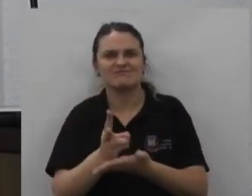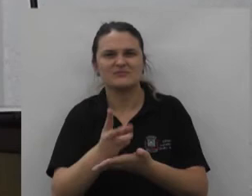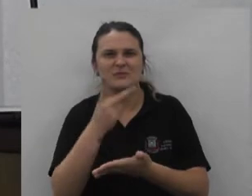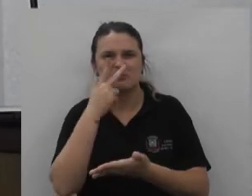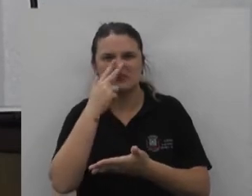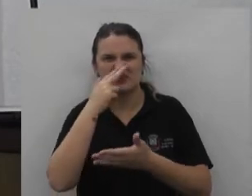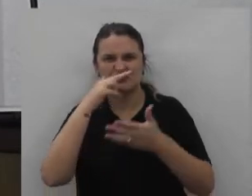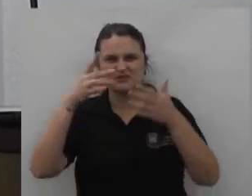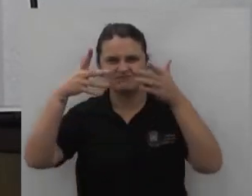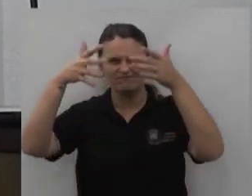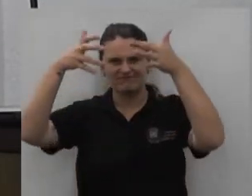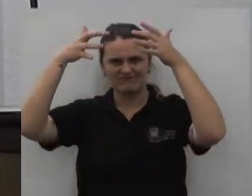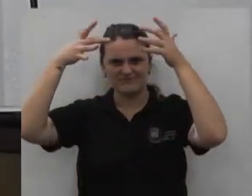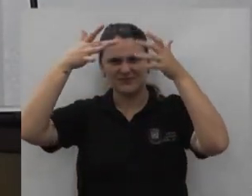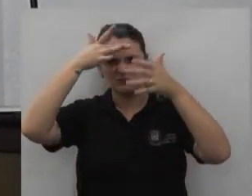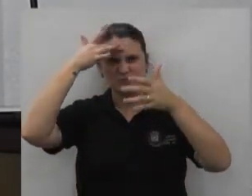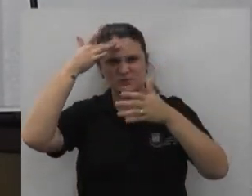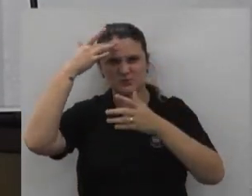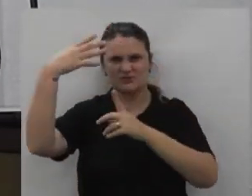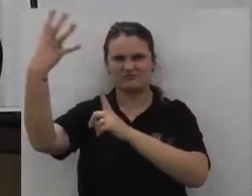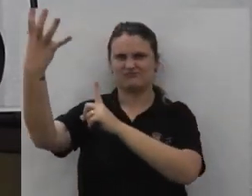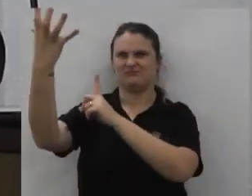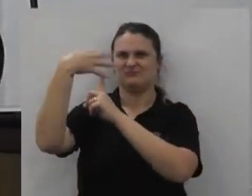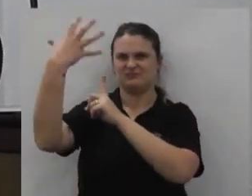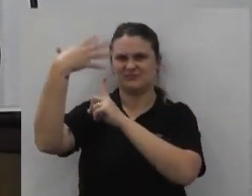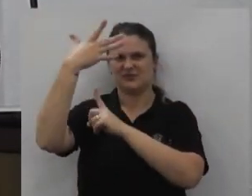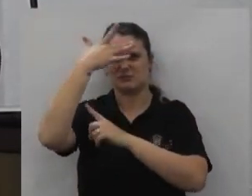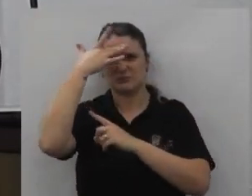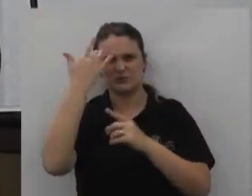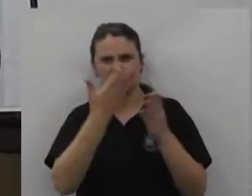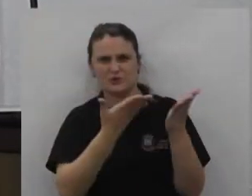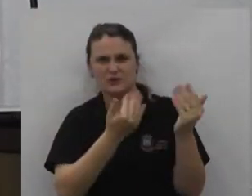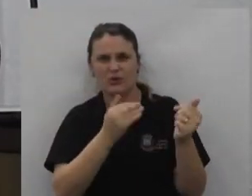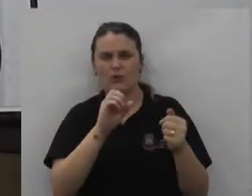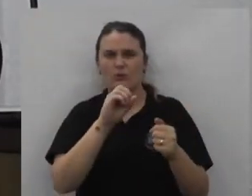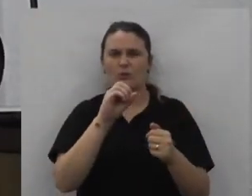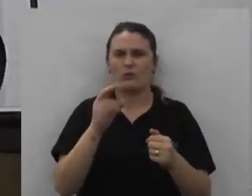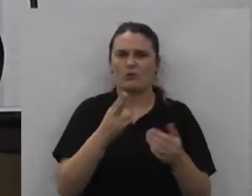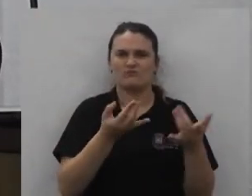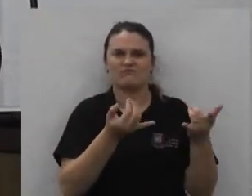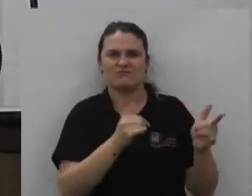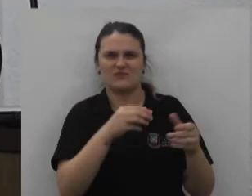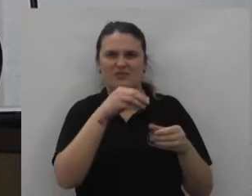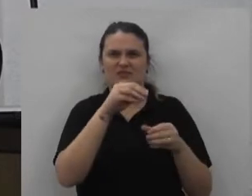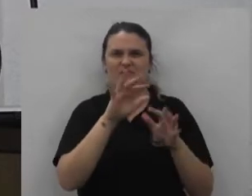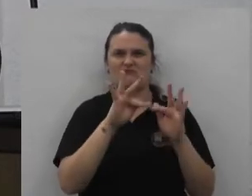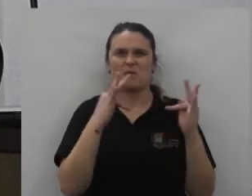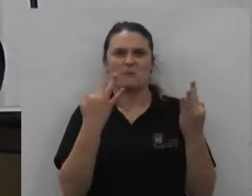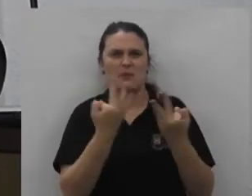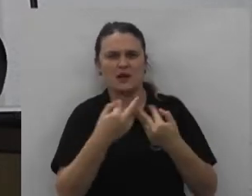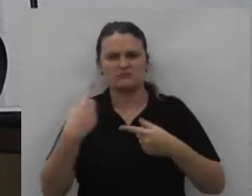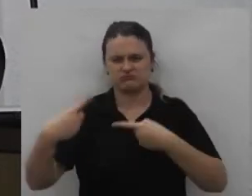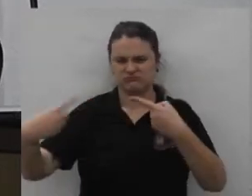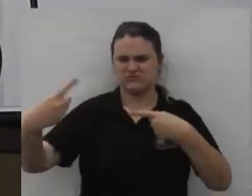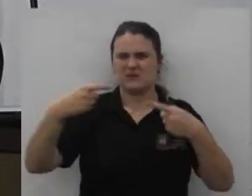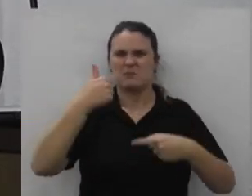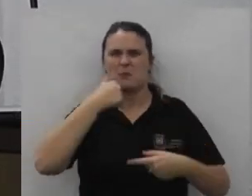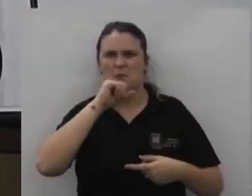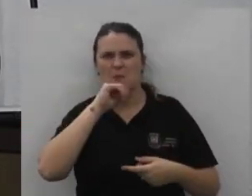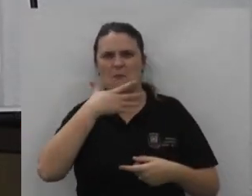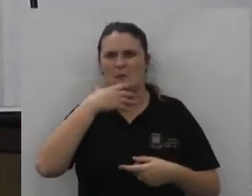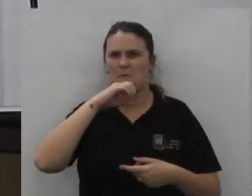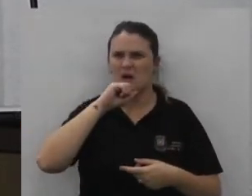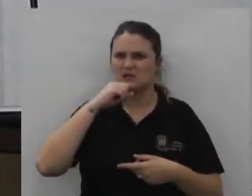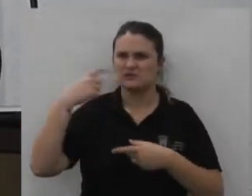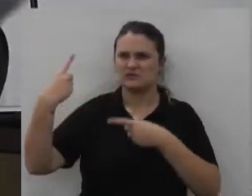no cérebro das pessoas até o ponto do jovem do adolescente do familiar discutir com o pai e a